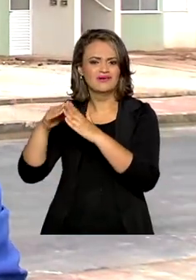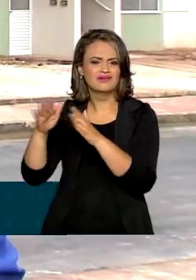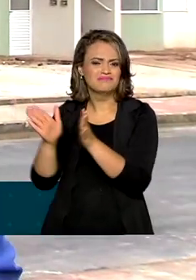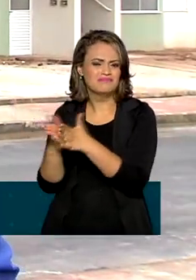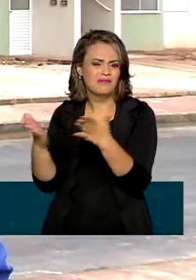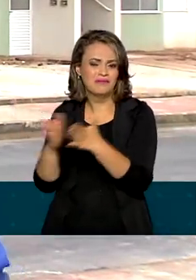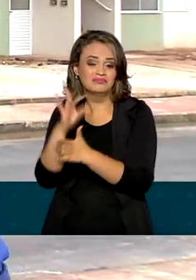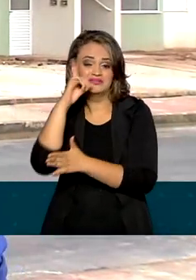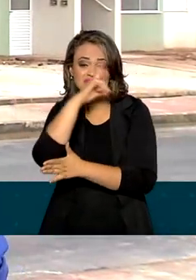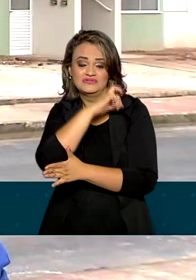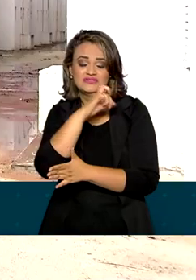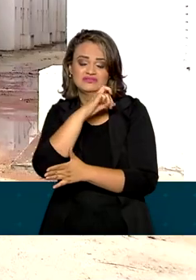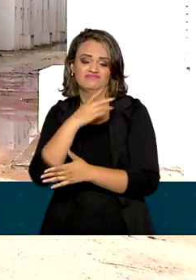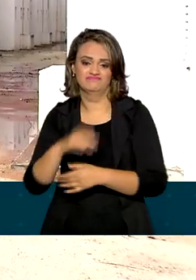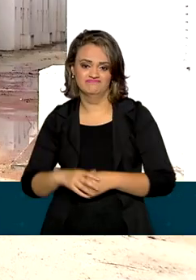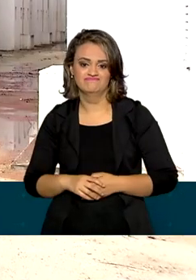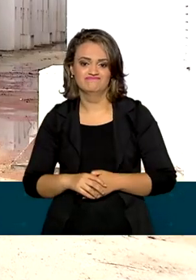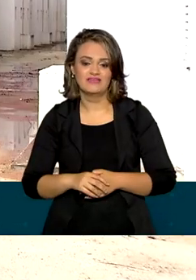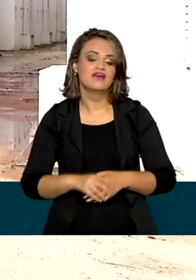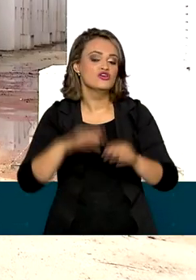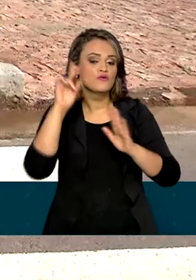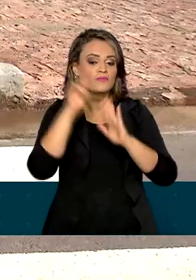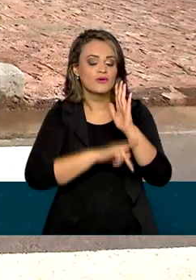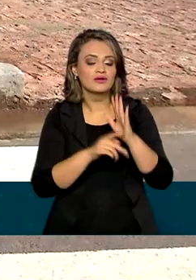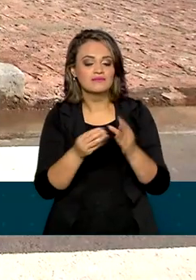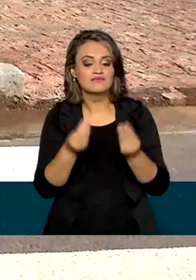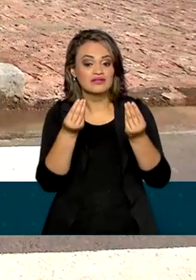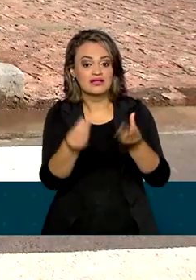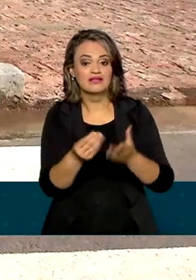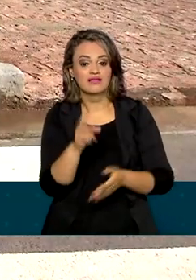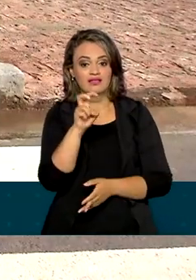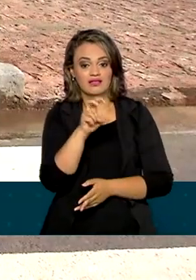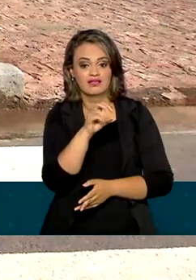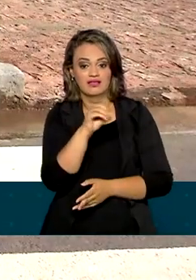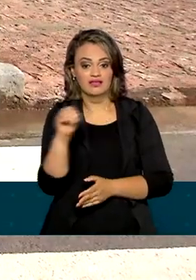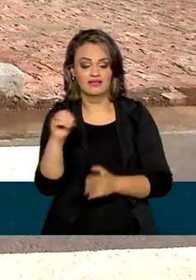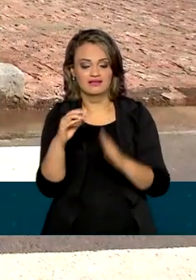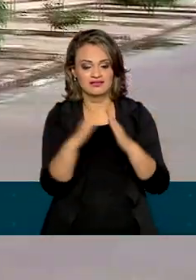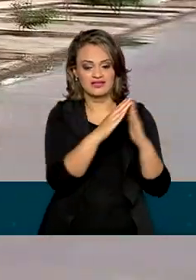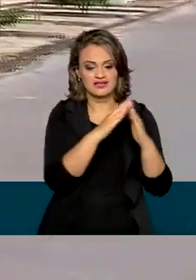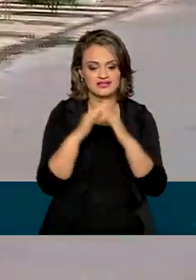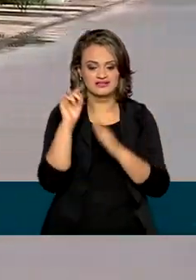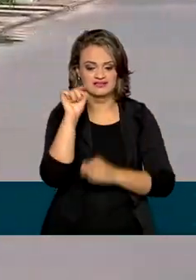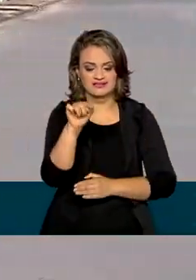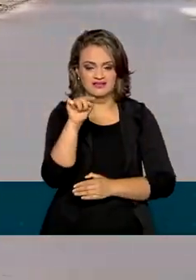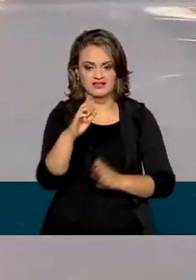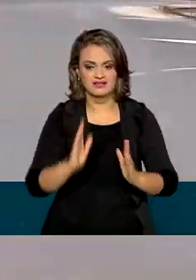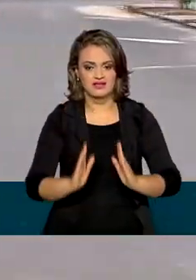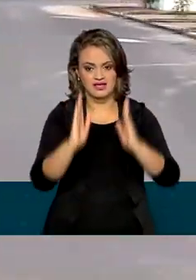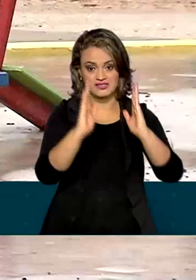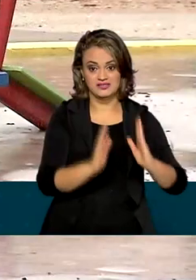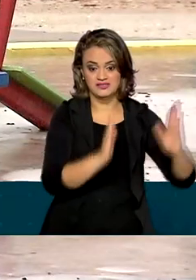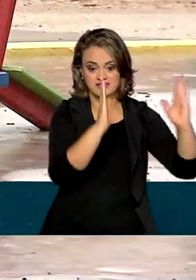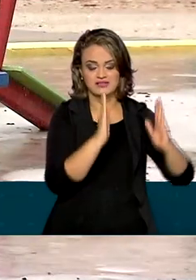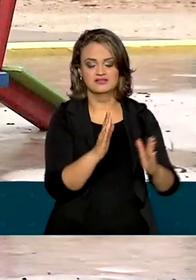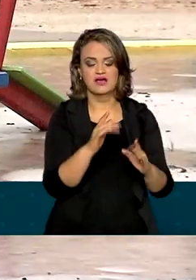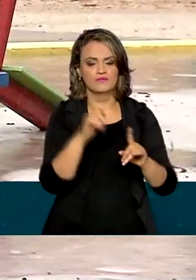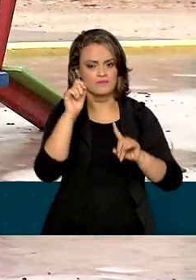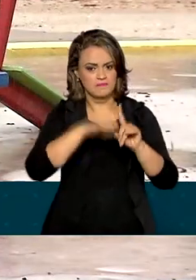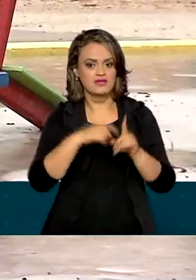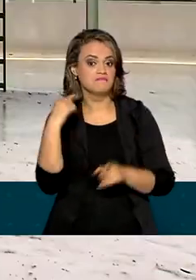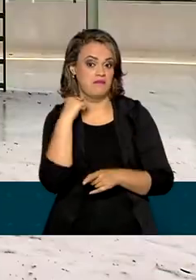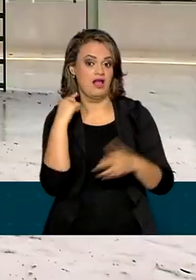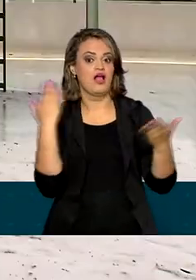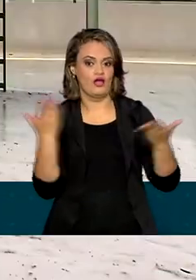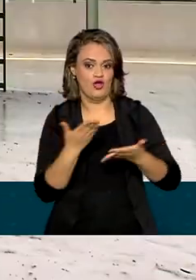condições subhumanas. O programa deve entregar 500 unidades no residencial Oiticica 1, ainda no mês de